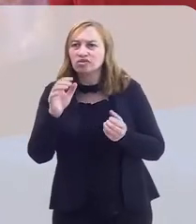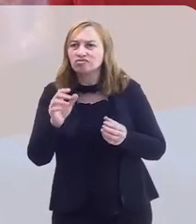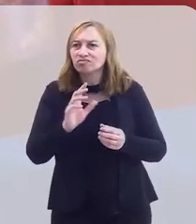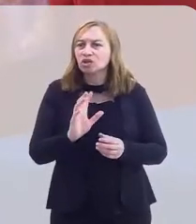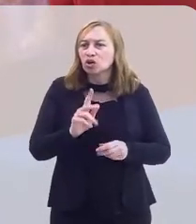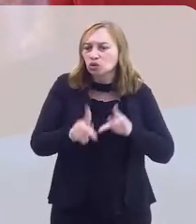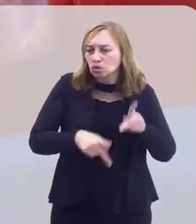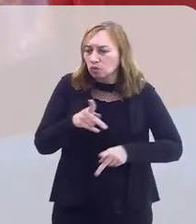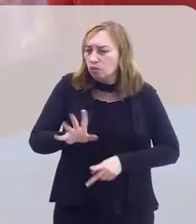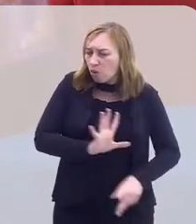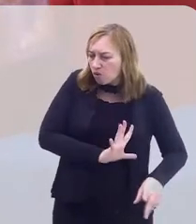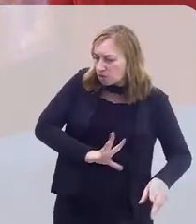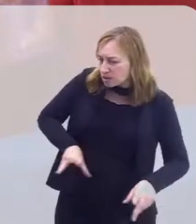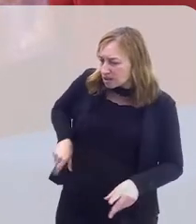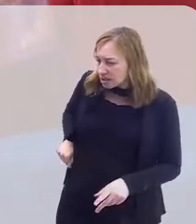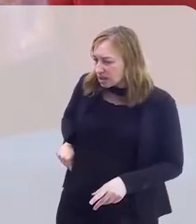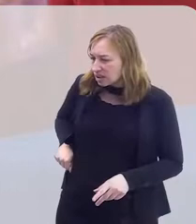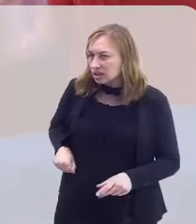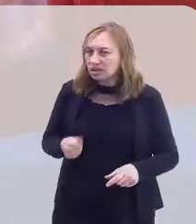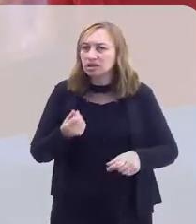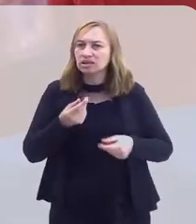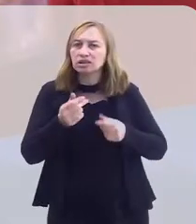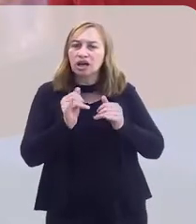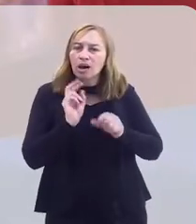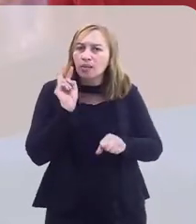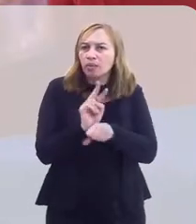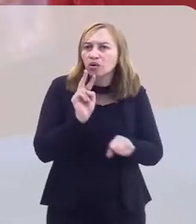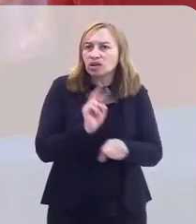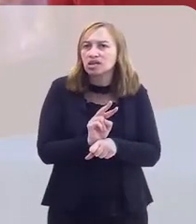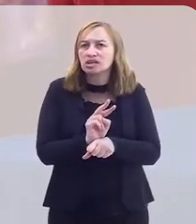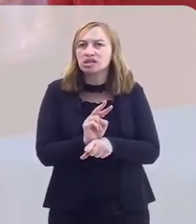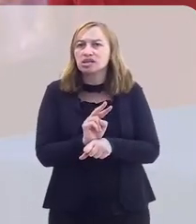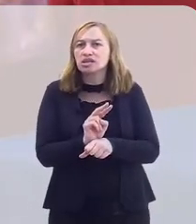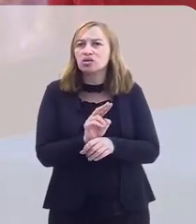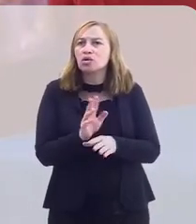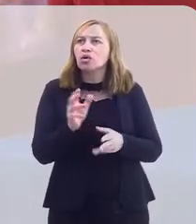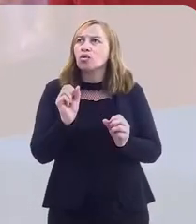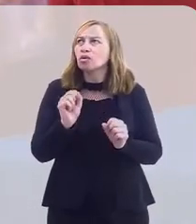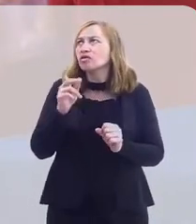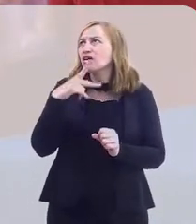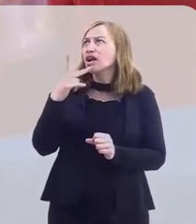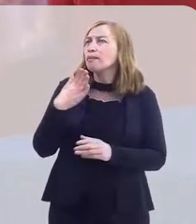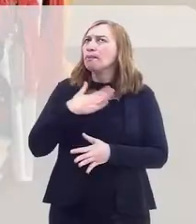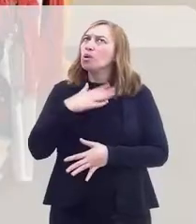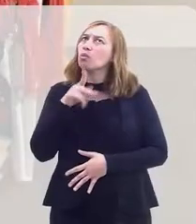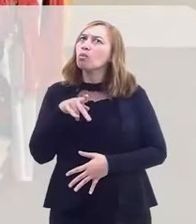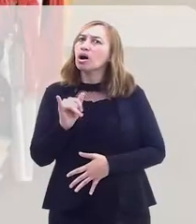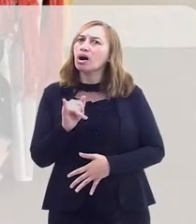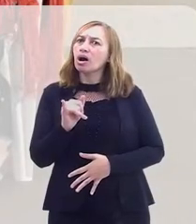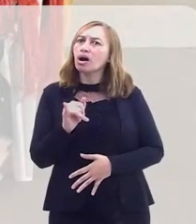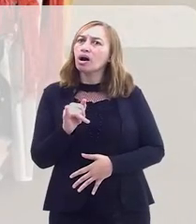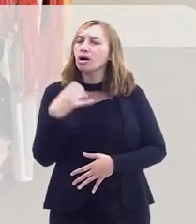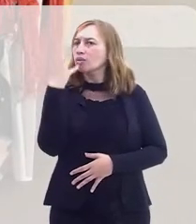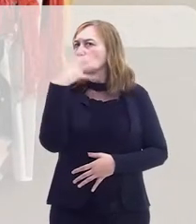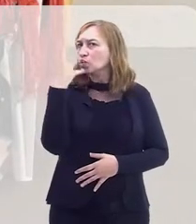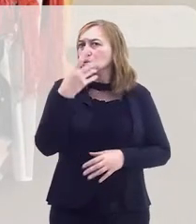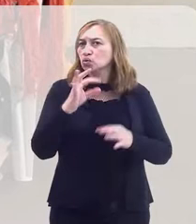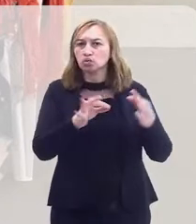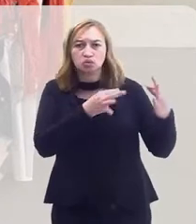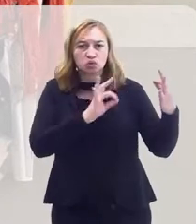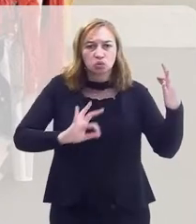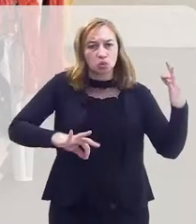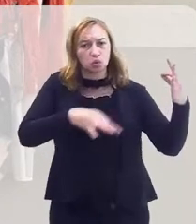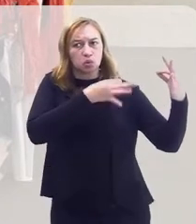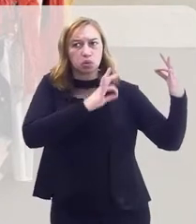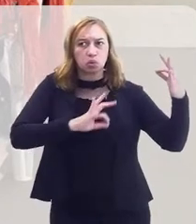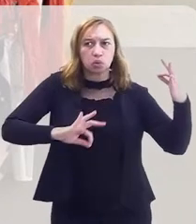cigana, a divulgação, a proteção. E, vamos dizer assim que meu pai, músico e